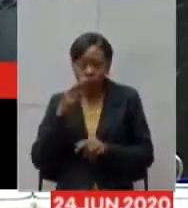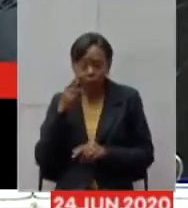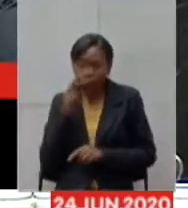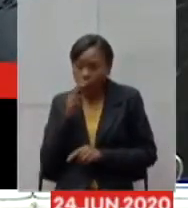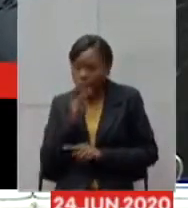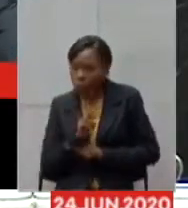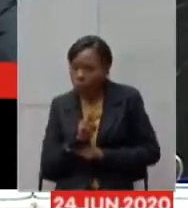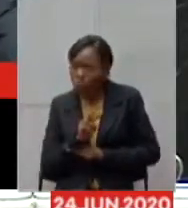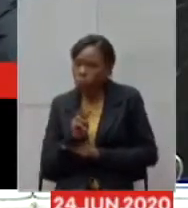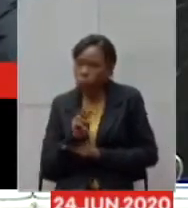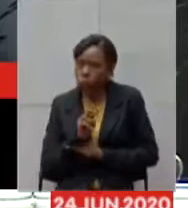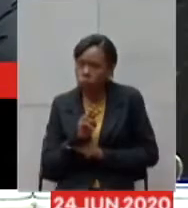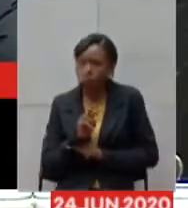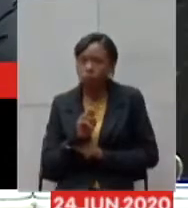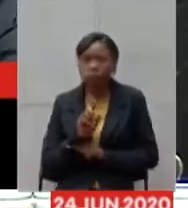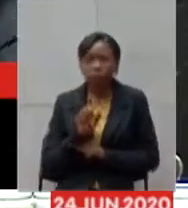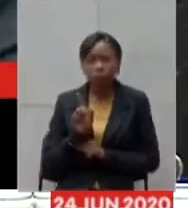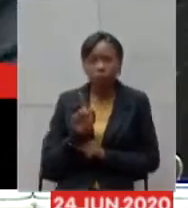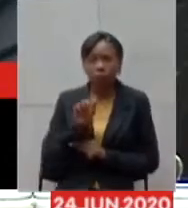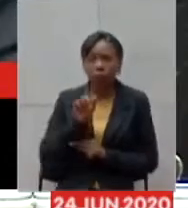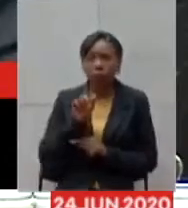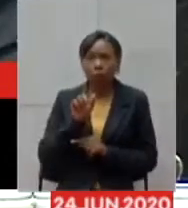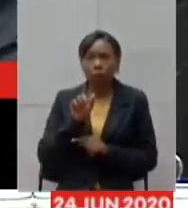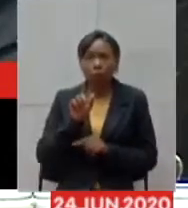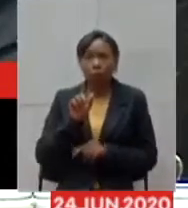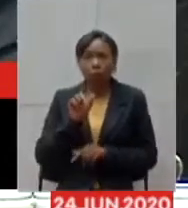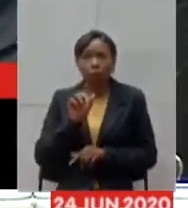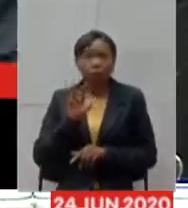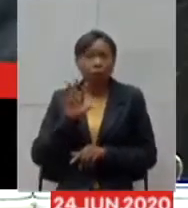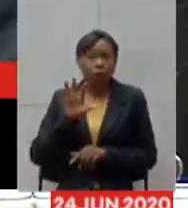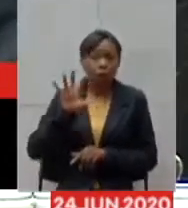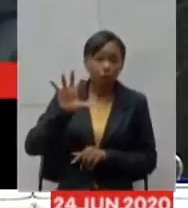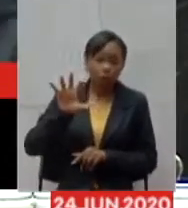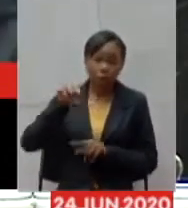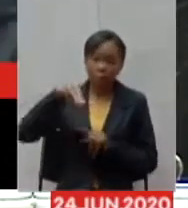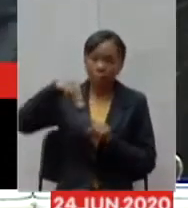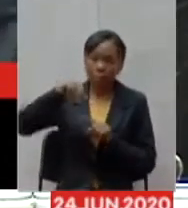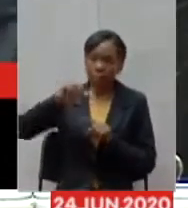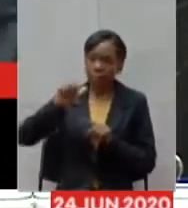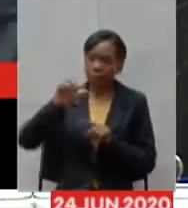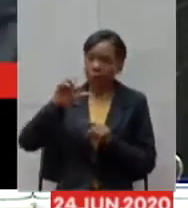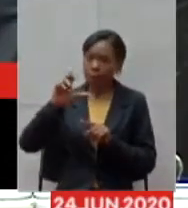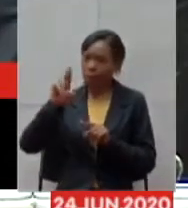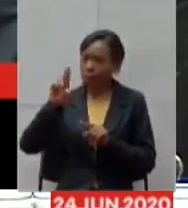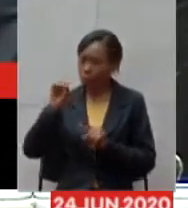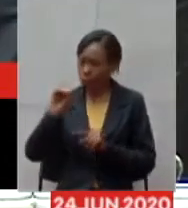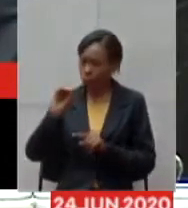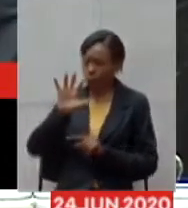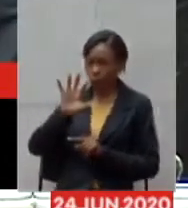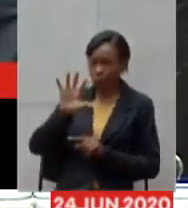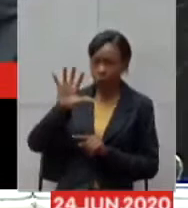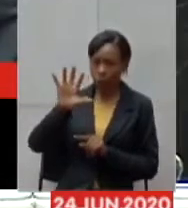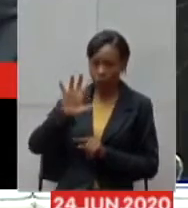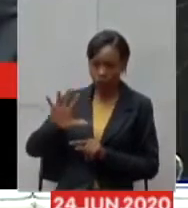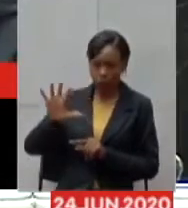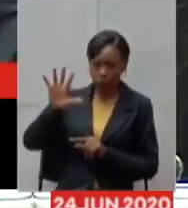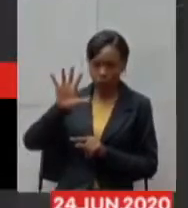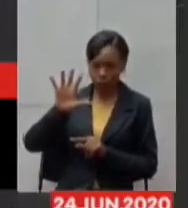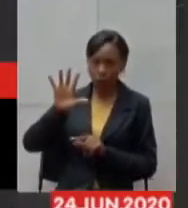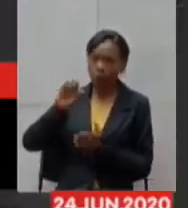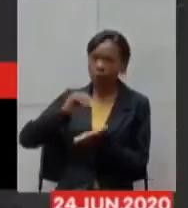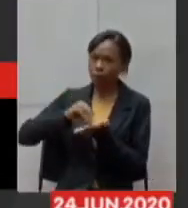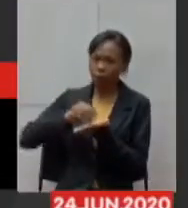nós não tivemos do ponto de vista de macro região desassistência existe sim hospitais que estão com ocupação maior